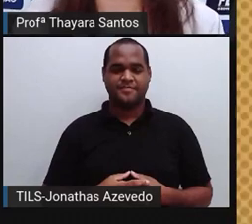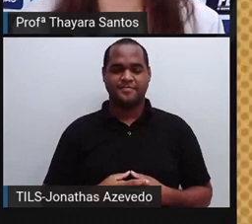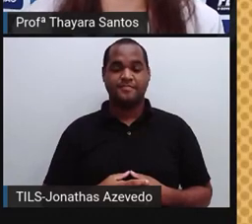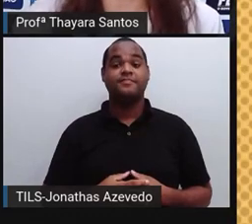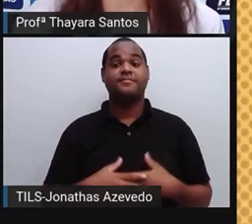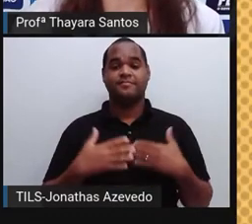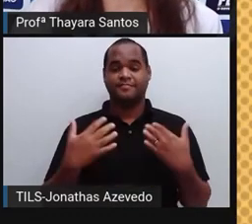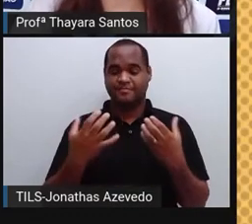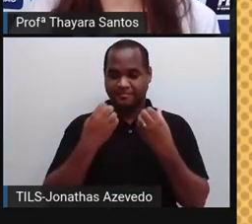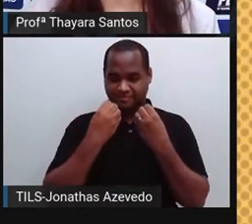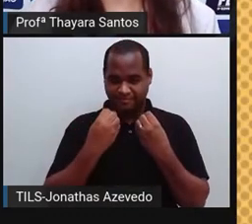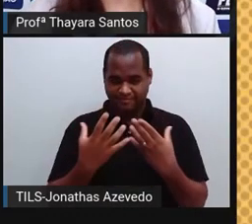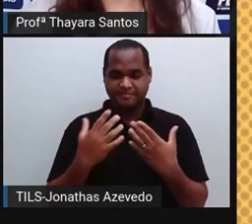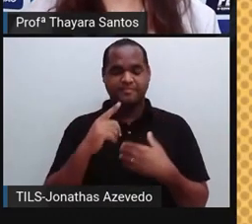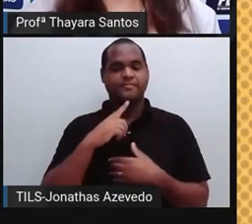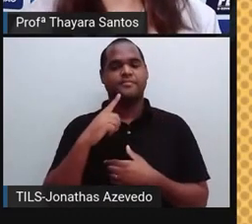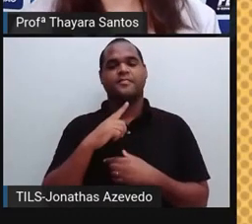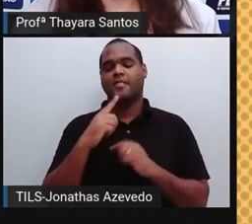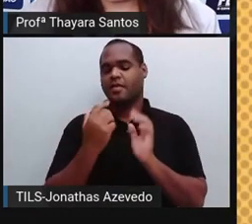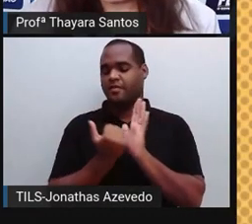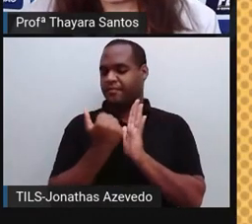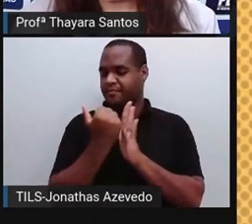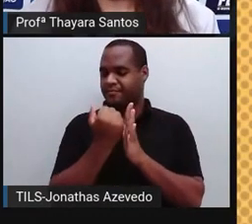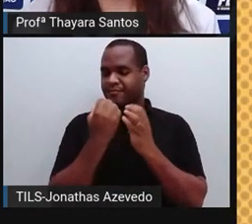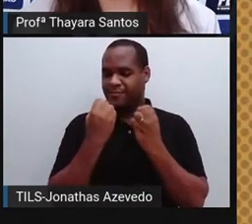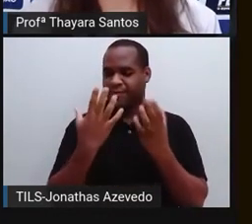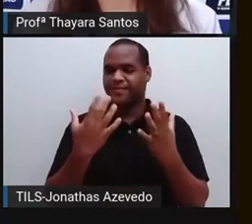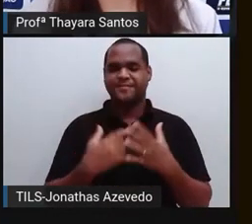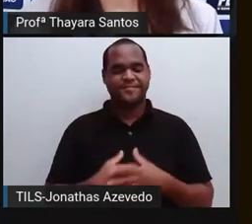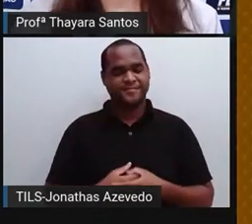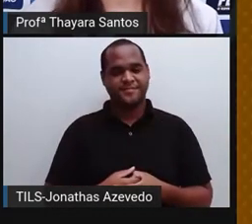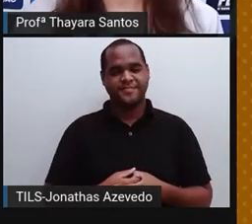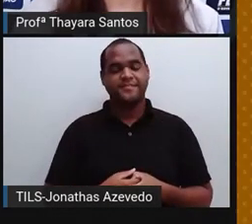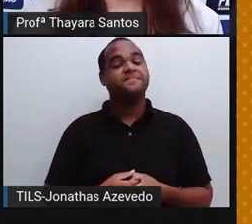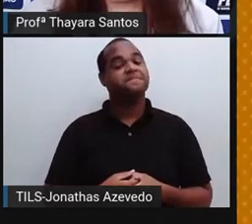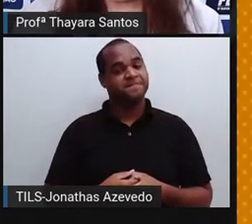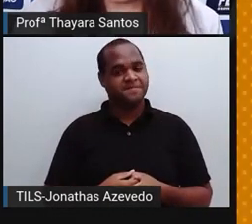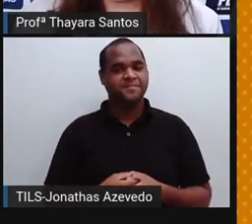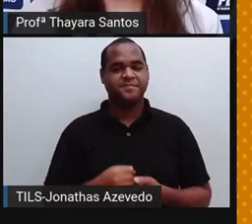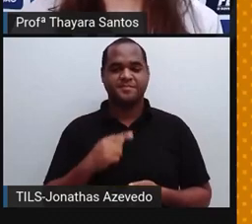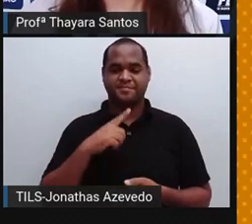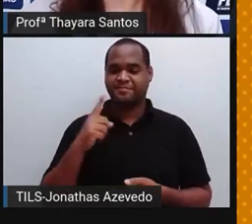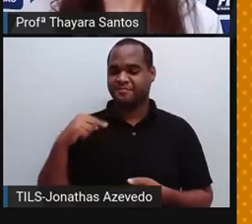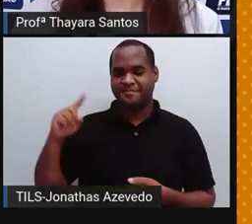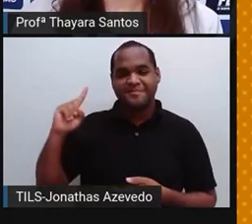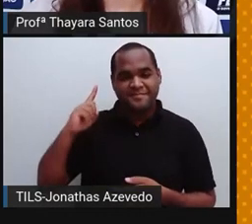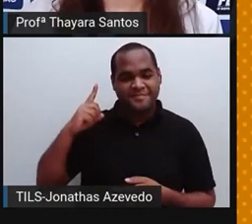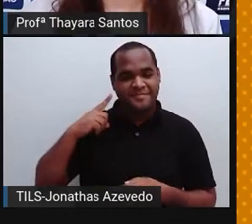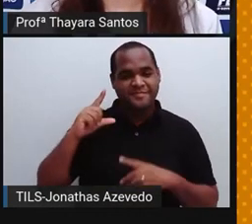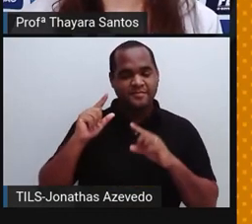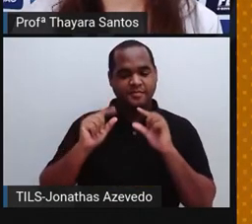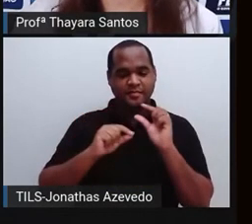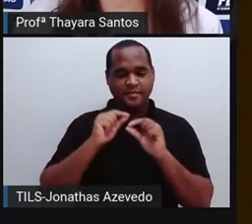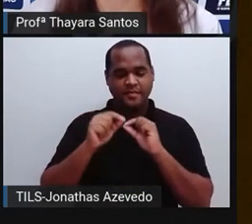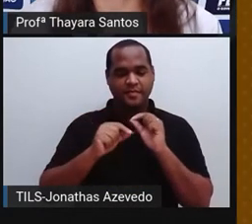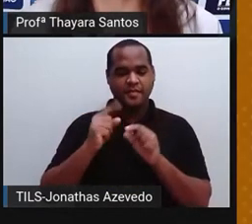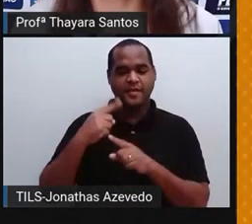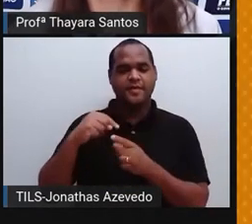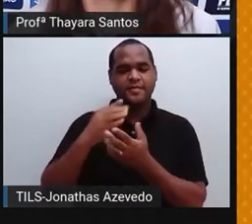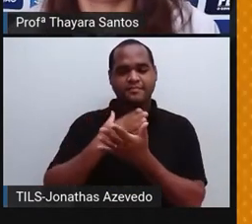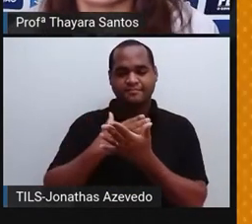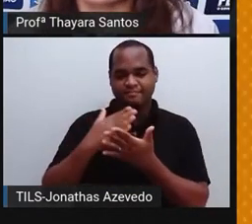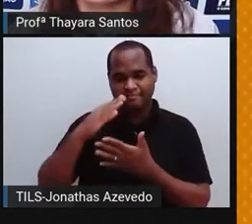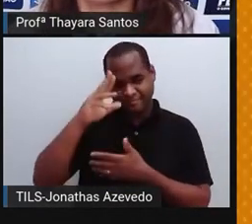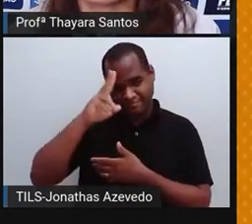Então que bom que vocês estão aqui com a gente de novo. E na aula passada, vamos só relembrar